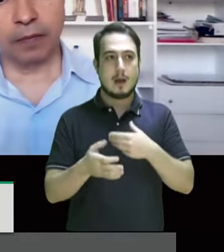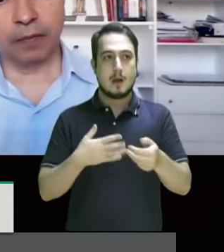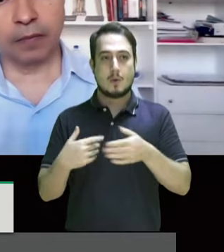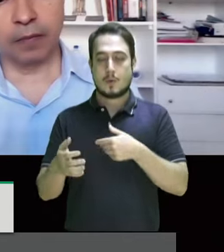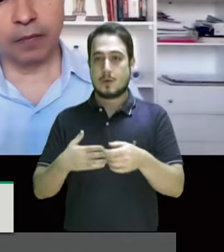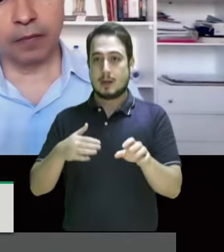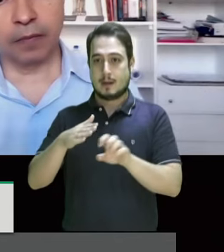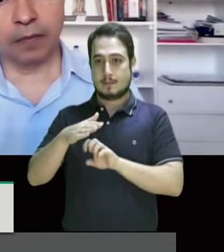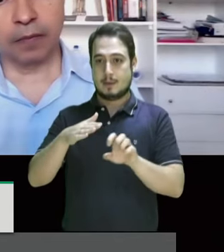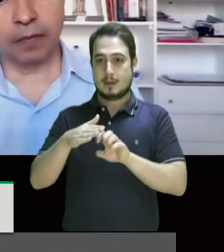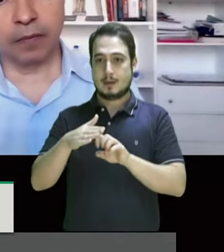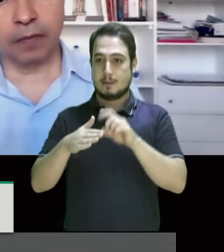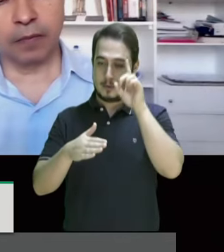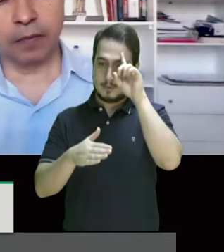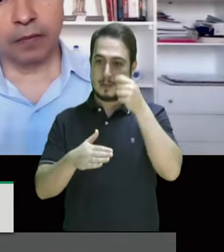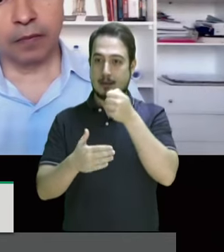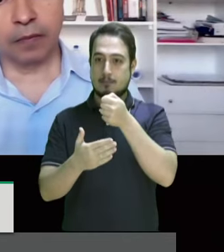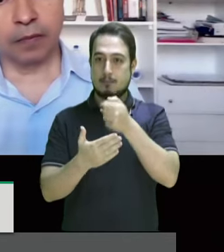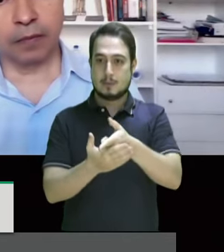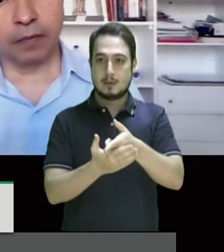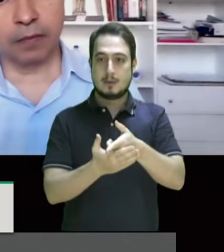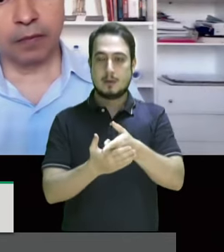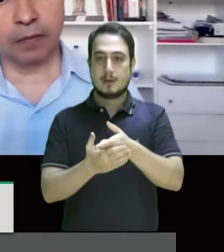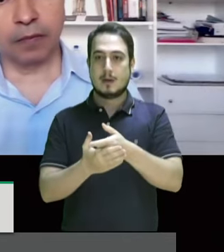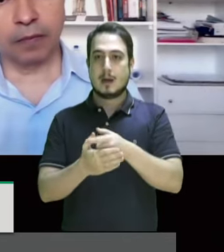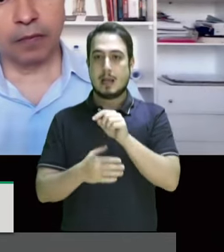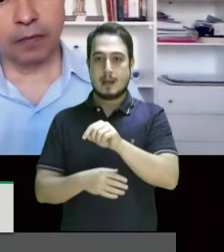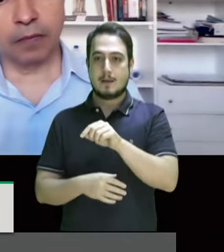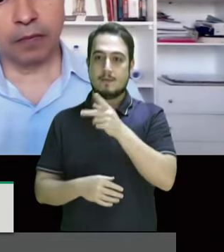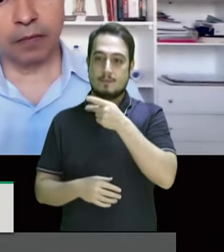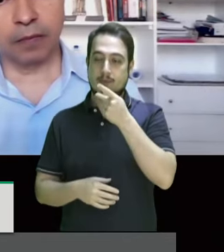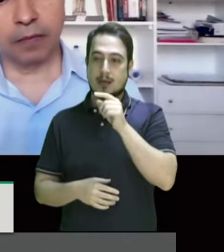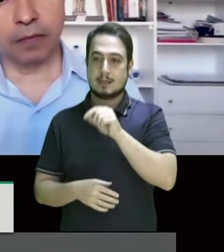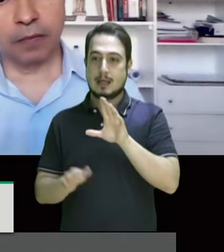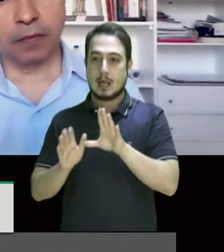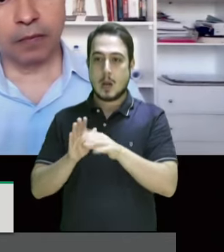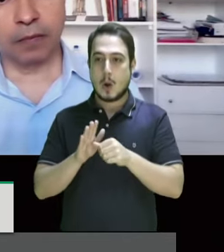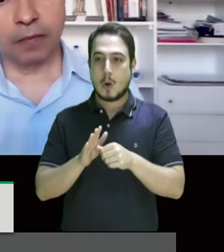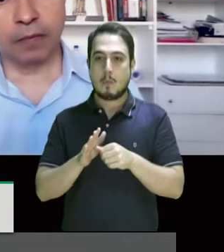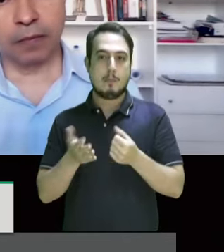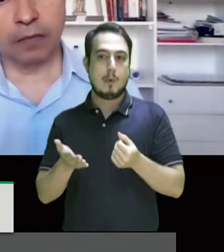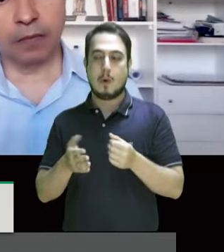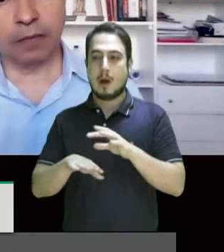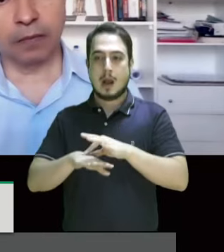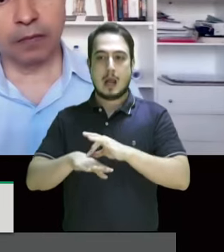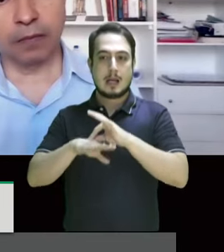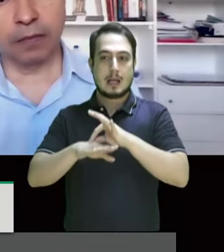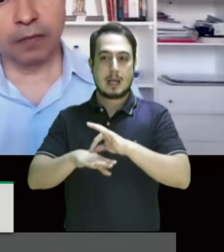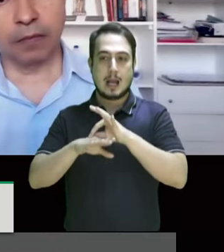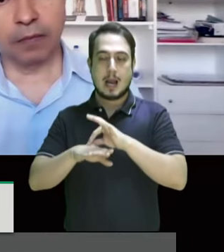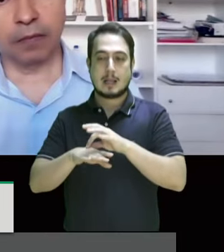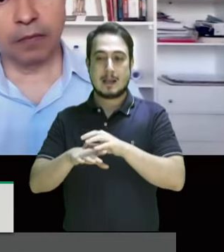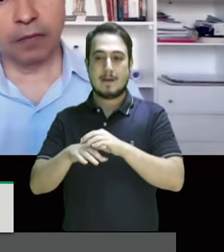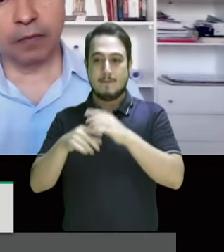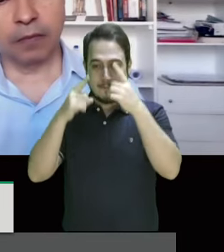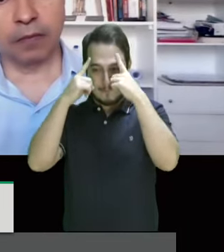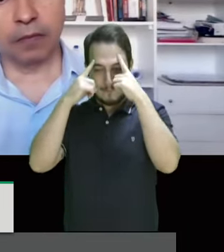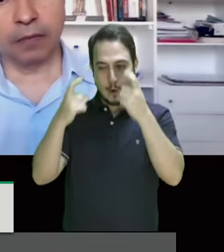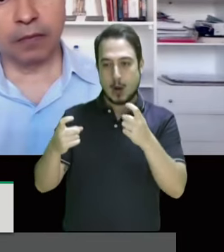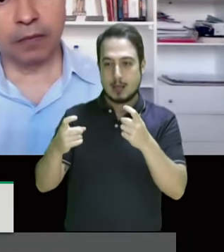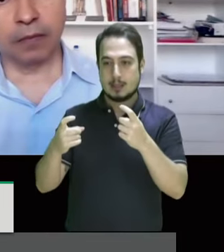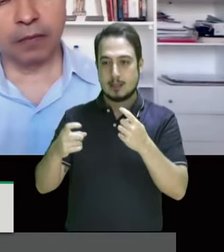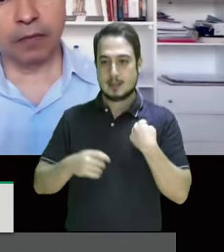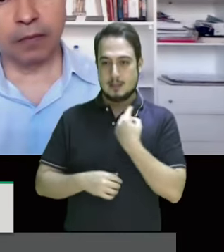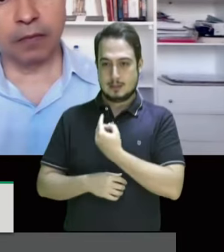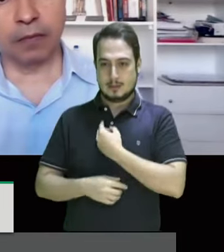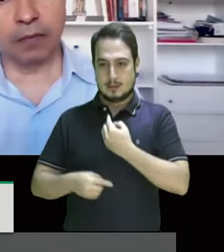empresário pode mandar matar menino insinuando que ele roubou carne de forma violenta e dizer que a